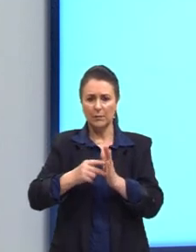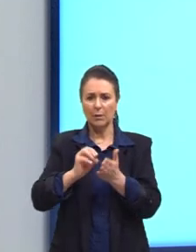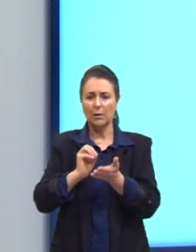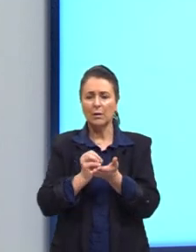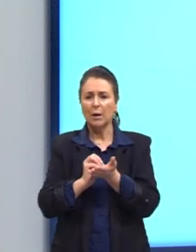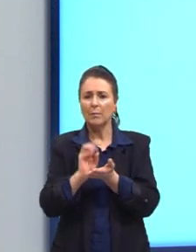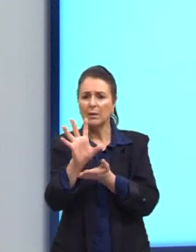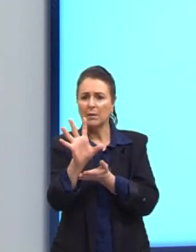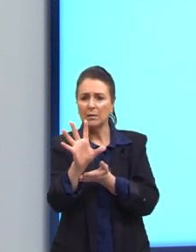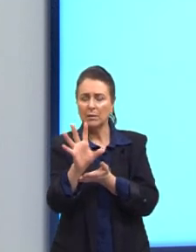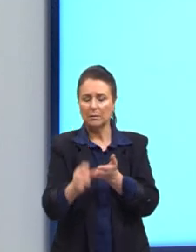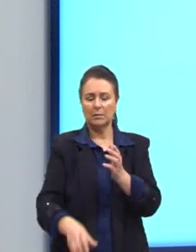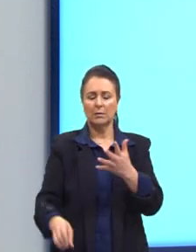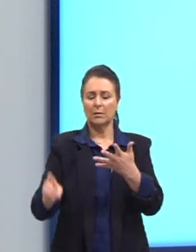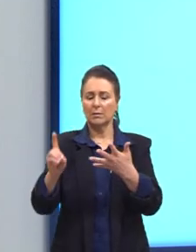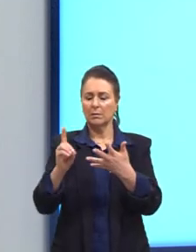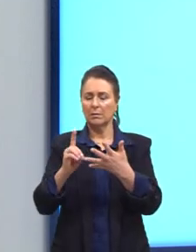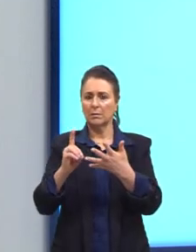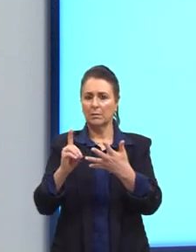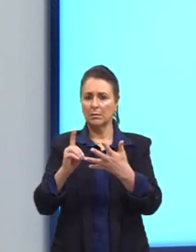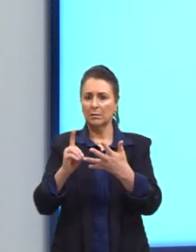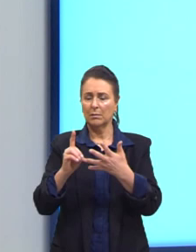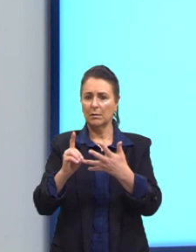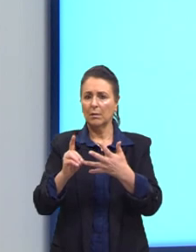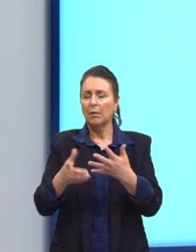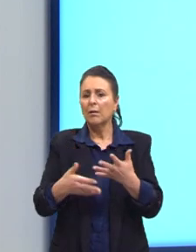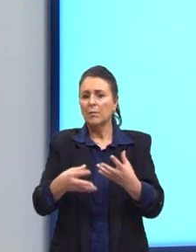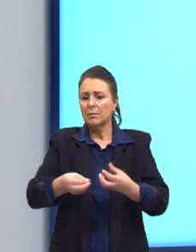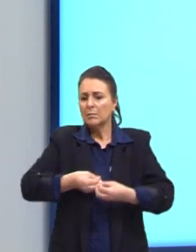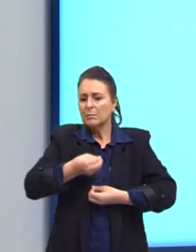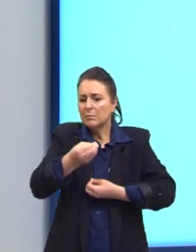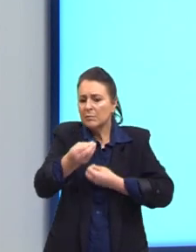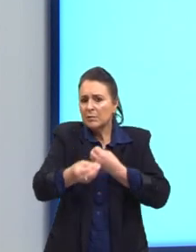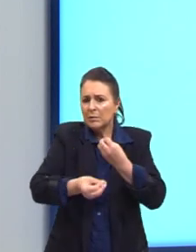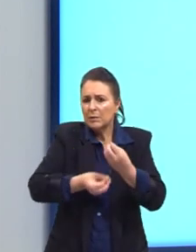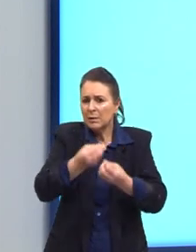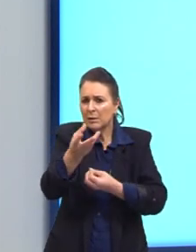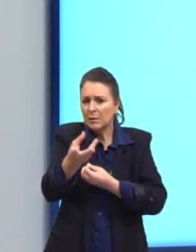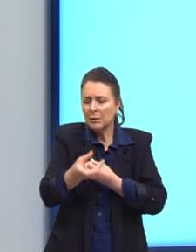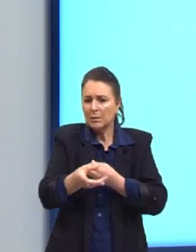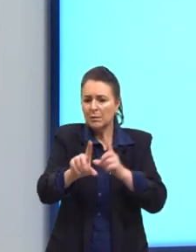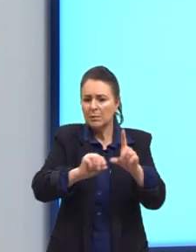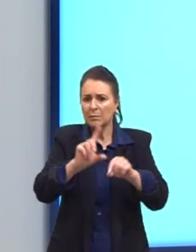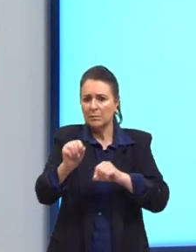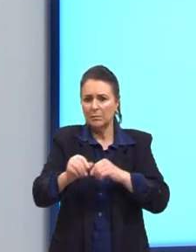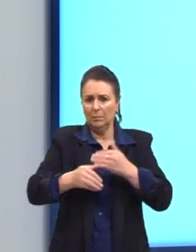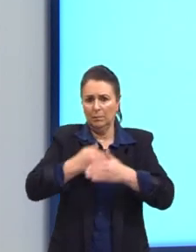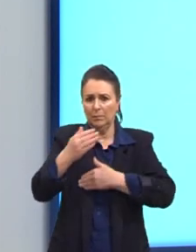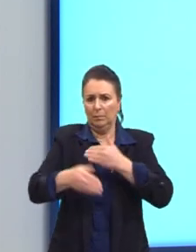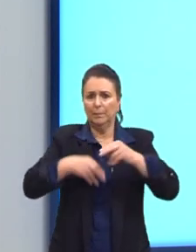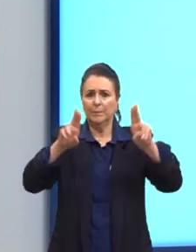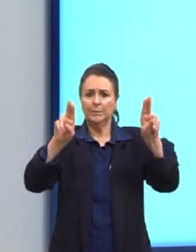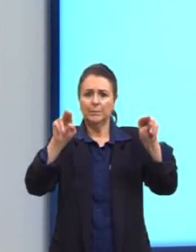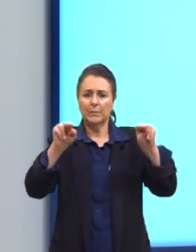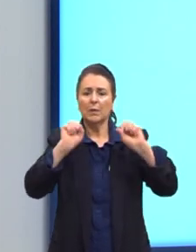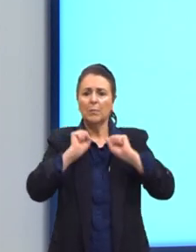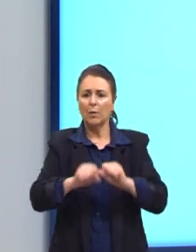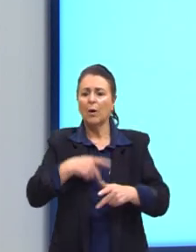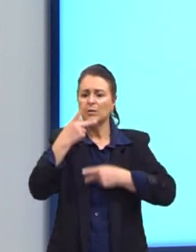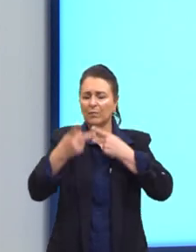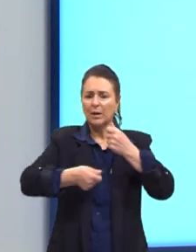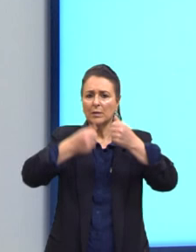Letra D, ela oferece diferentes opções de desenvolvimento temático, ou seja, dá para falar sobre vários temas